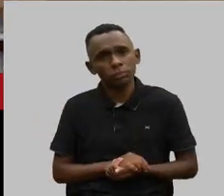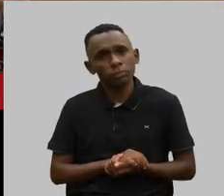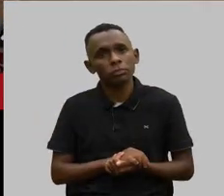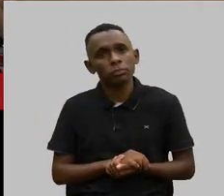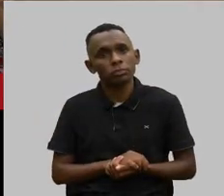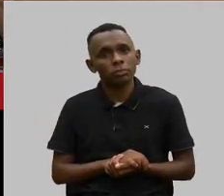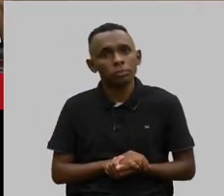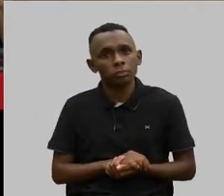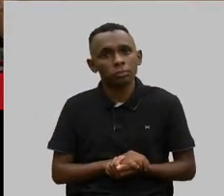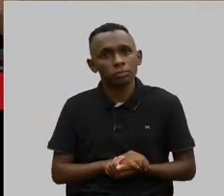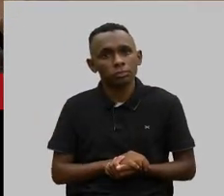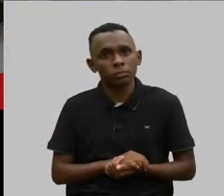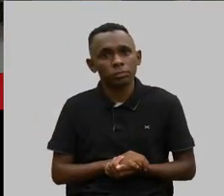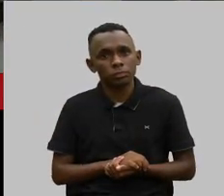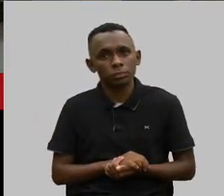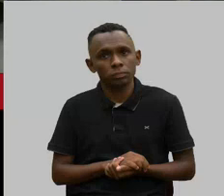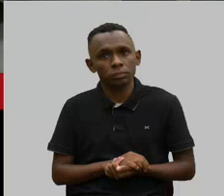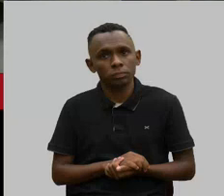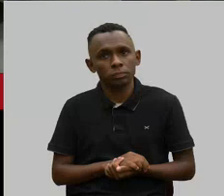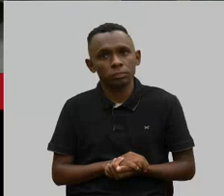rola e chego em São Paulo. Chego.